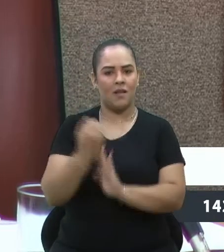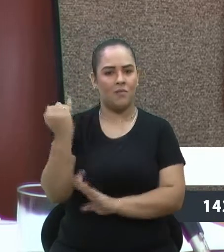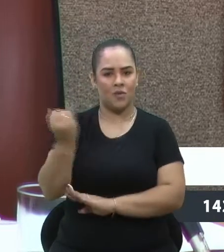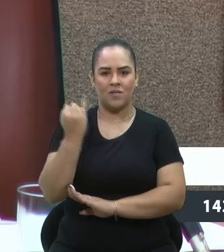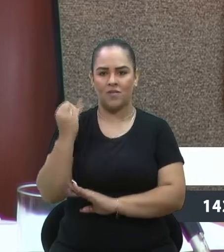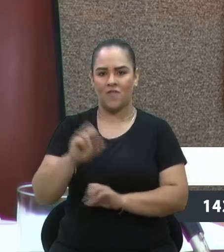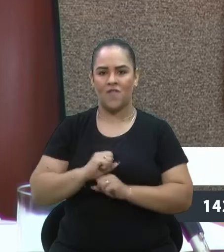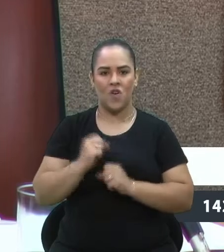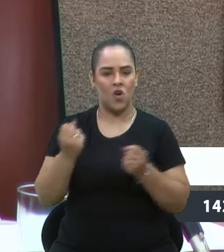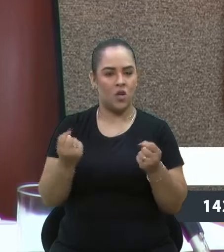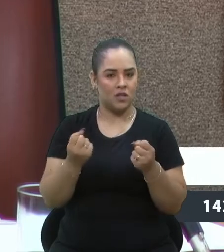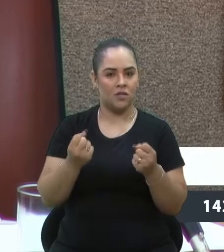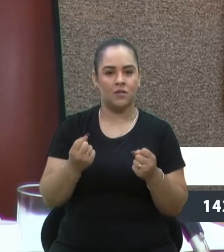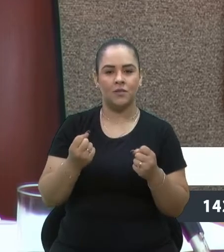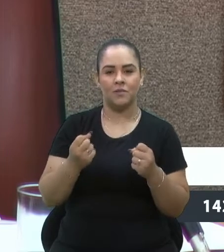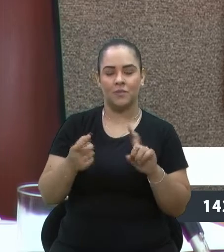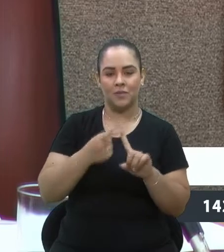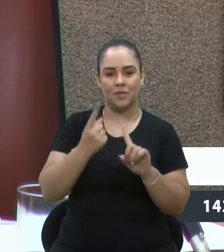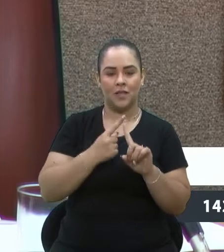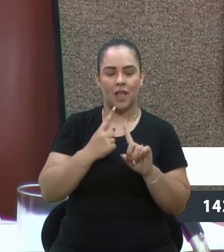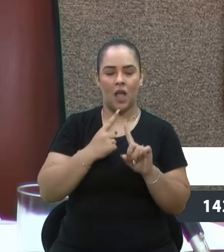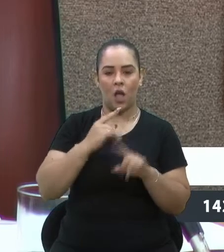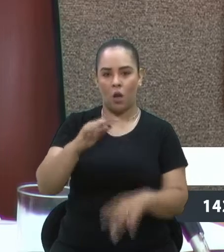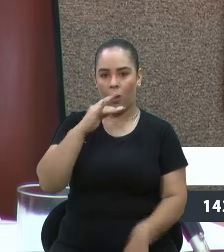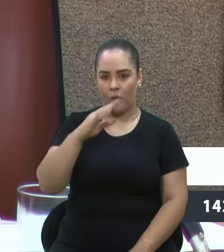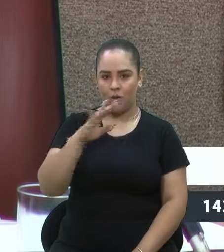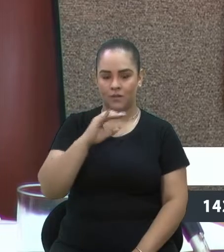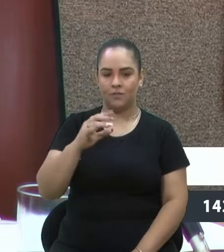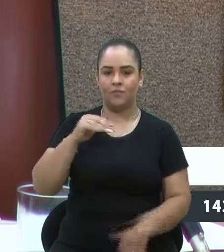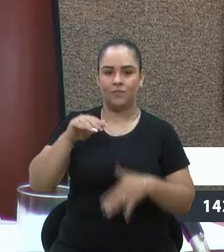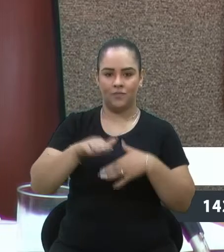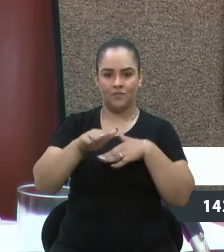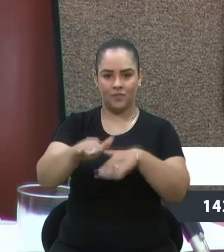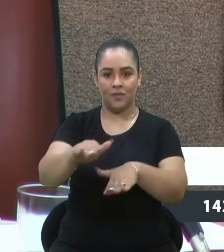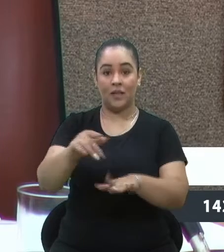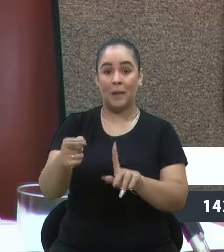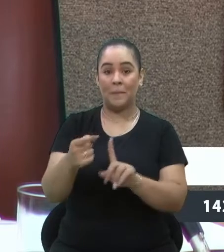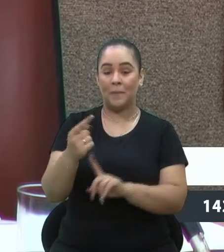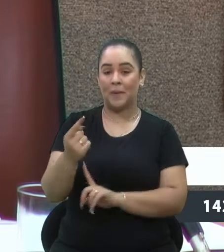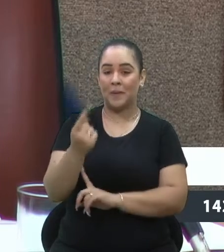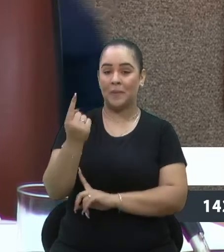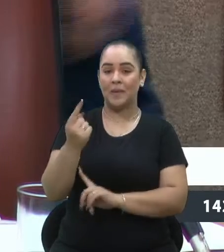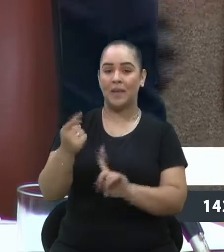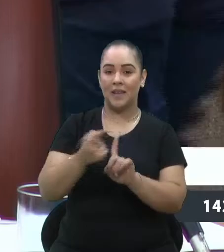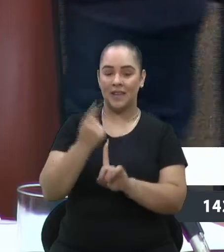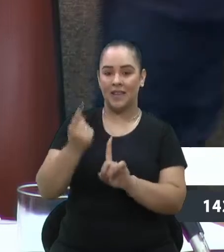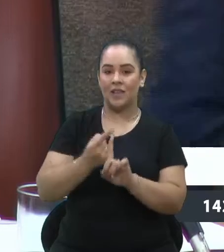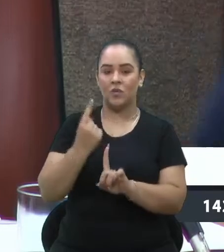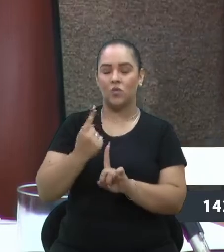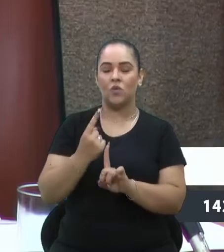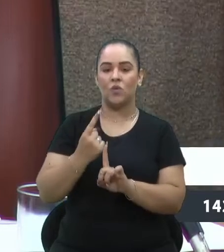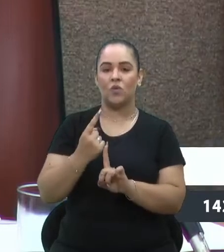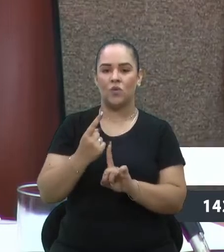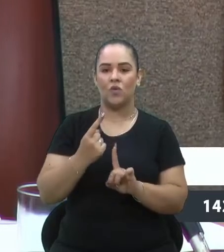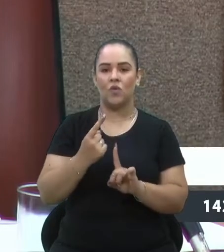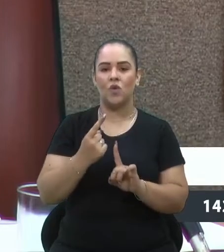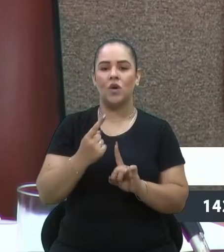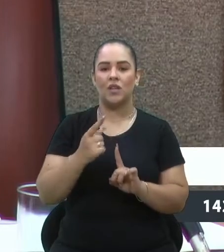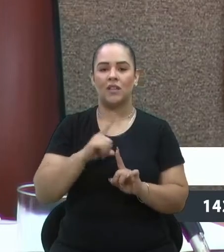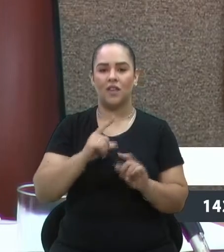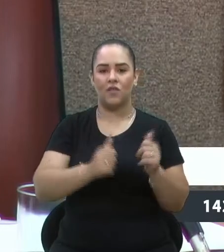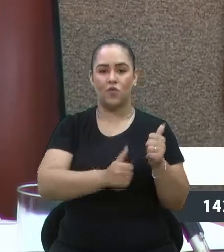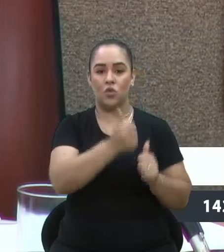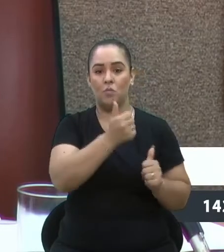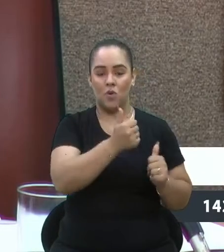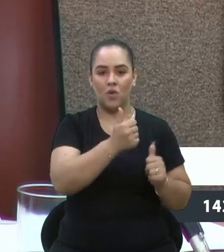transmissão a cores do Brasil, que foi o desfile da Festa da Uva, e o primeiro jogo de futebol transmitido a cores, foi Caxias e Grêmio no Estado Centenário, dias